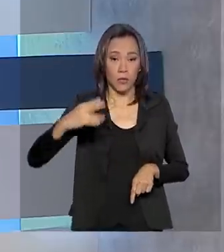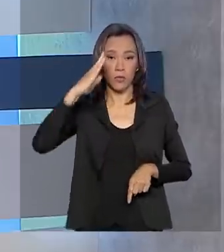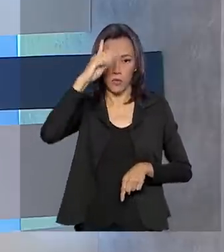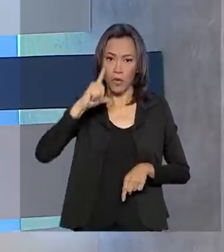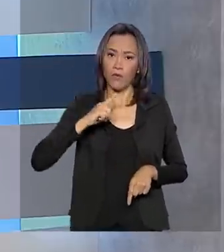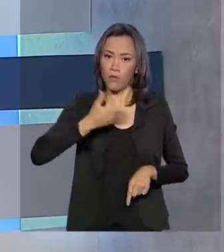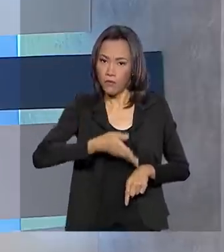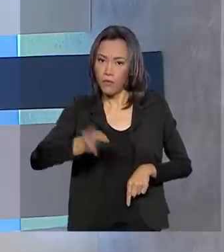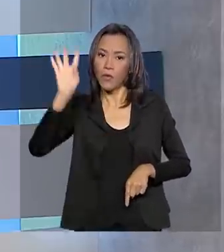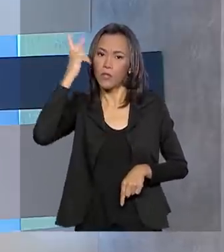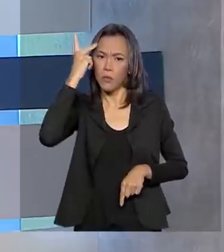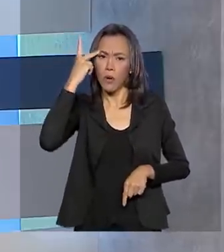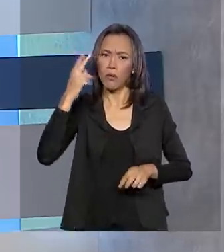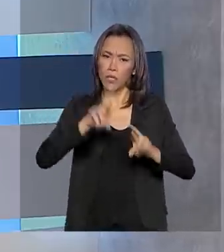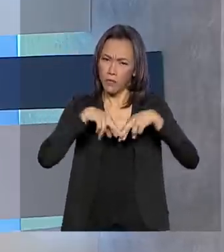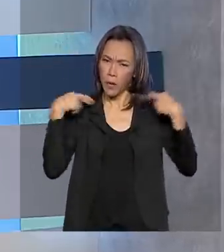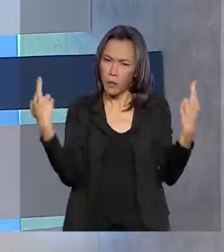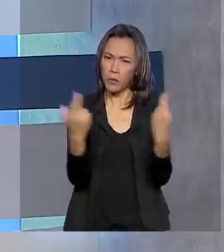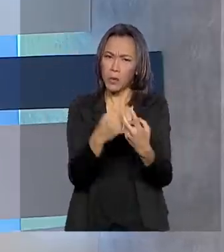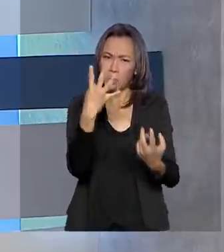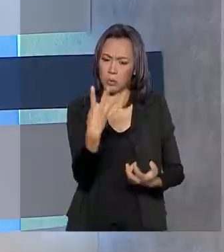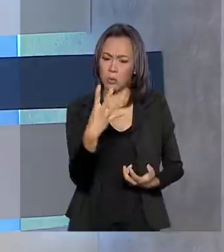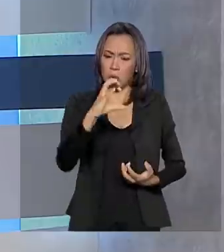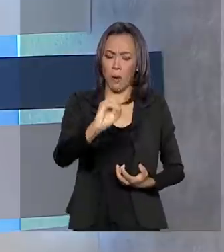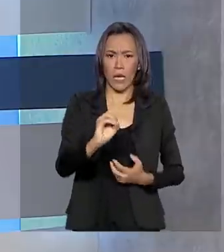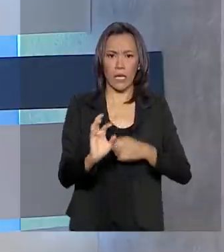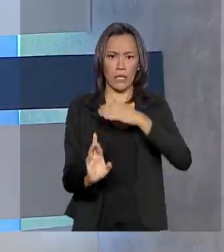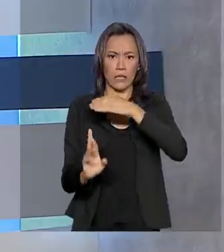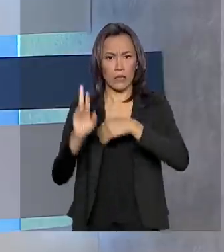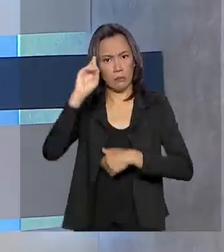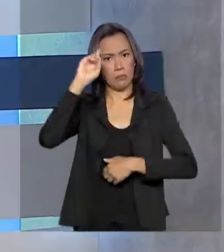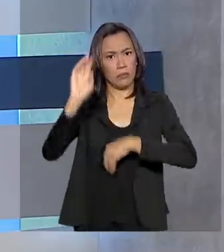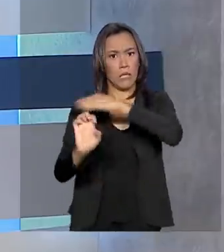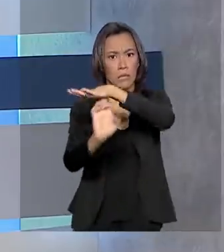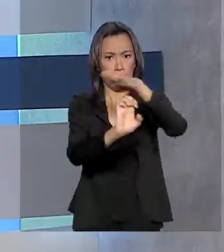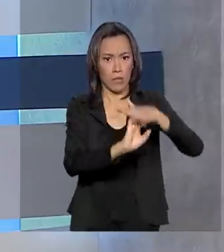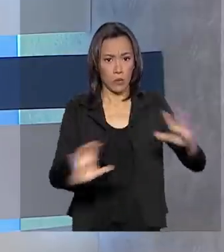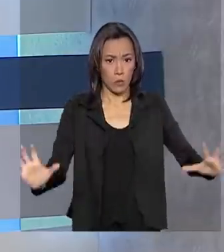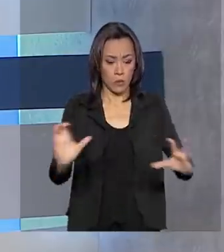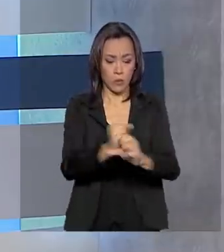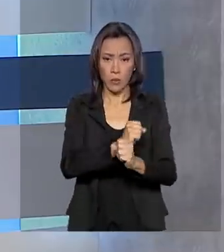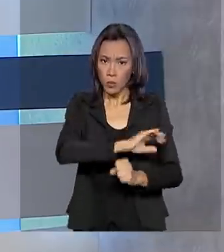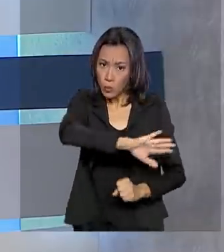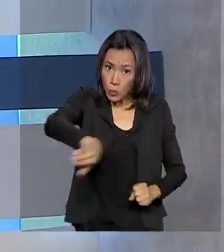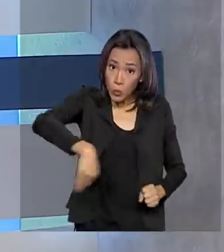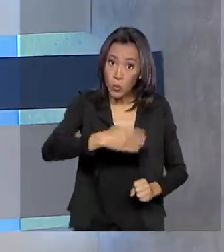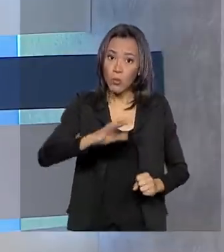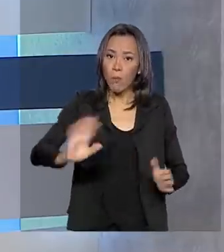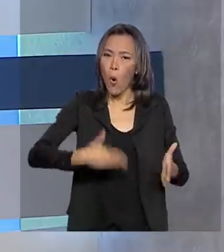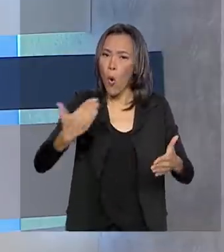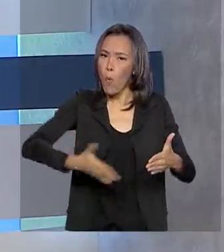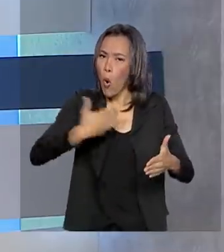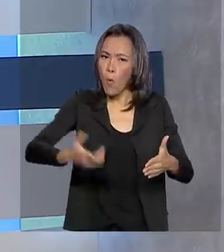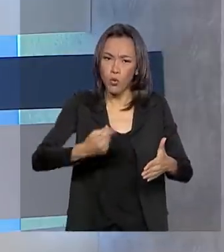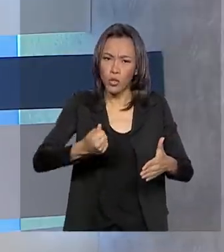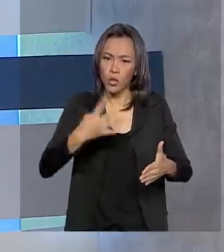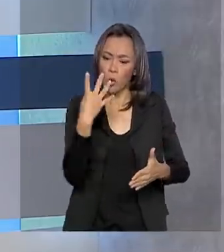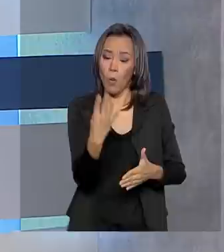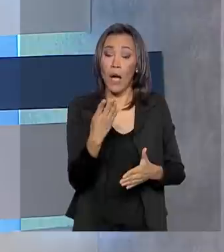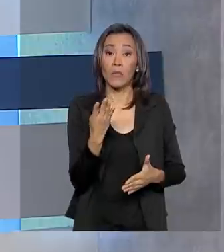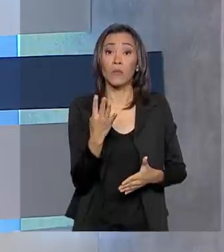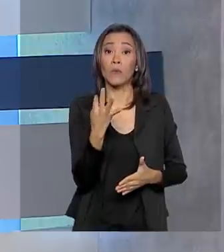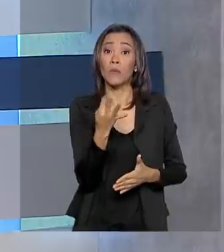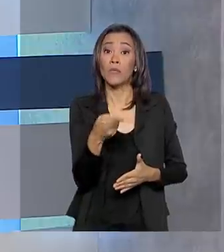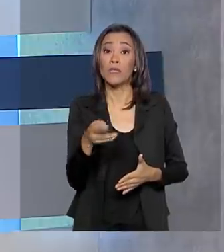com os 40 maiores empresários do país. Juntas, as empresas faturam 4 trilhões de reais por ano e geram 5